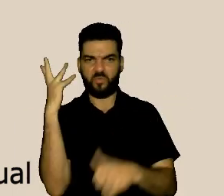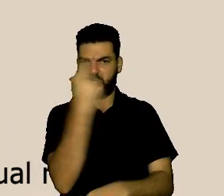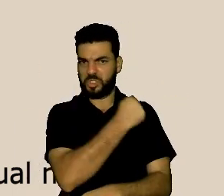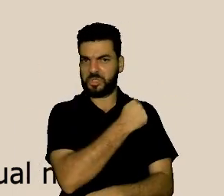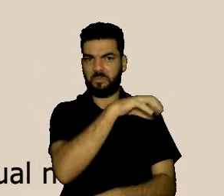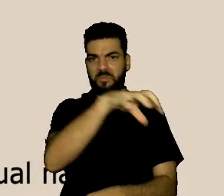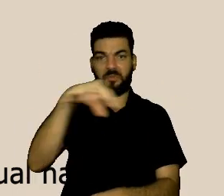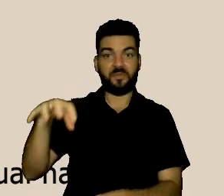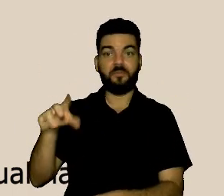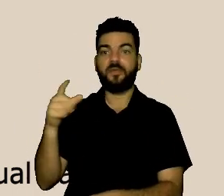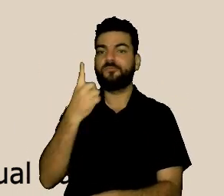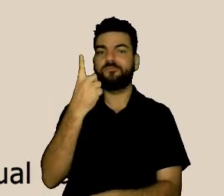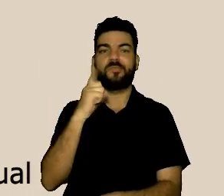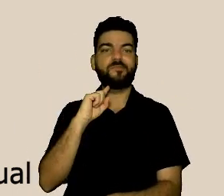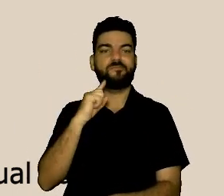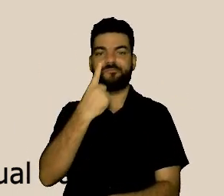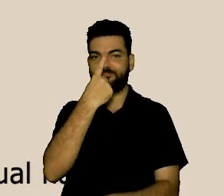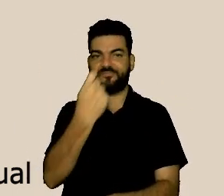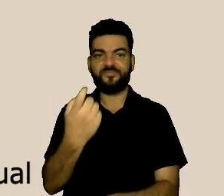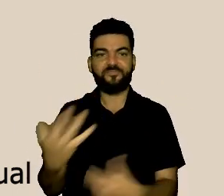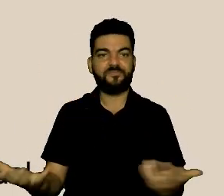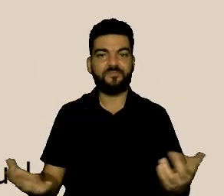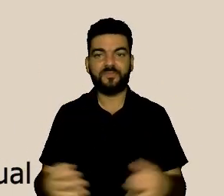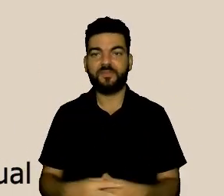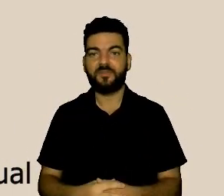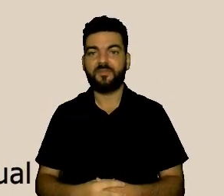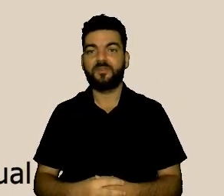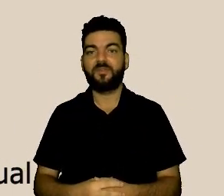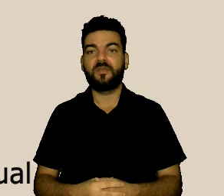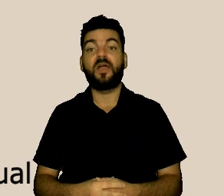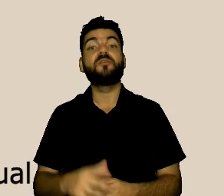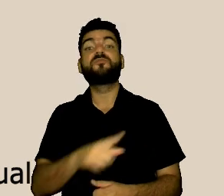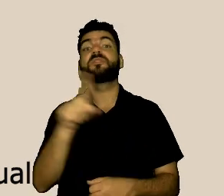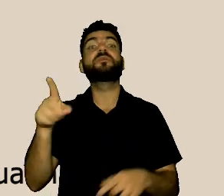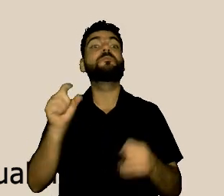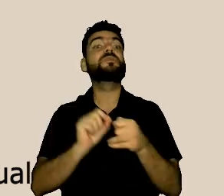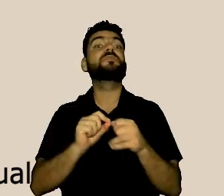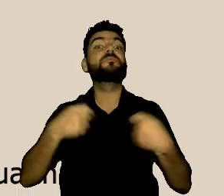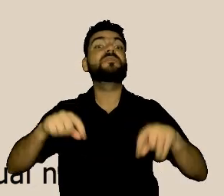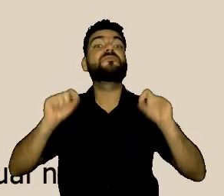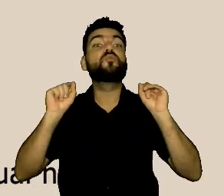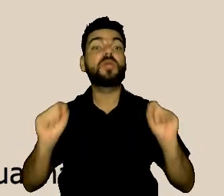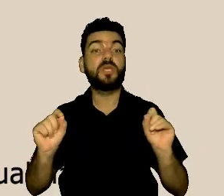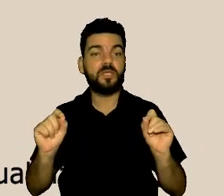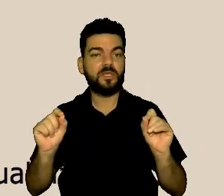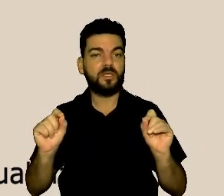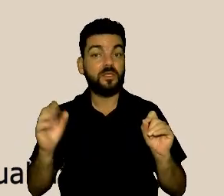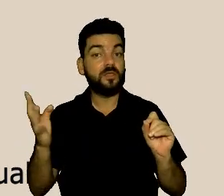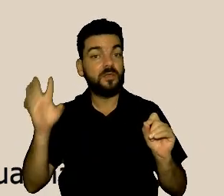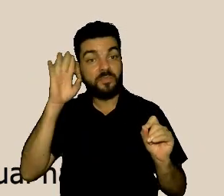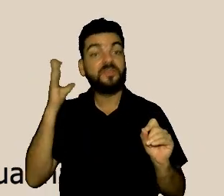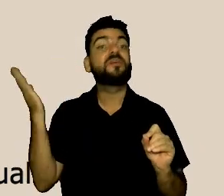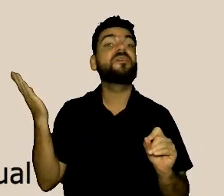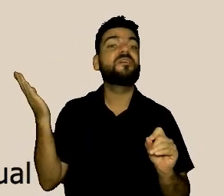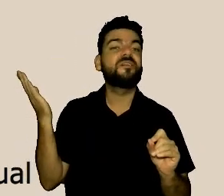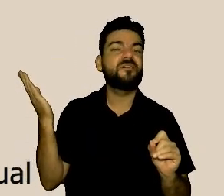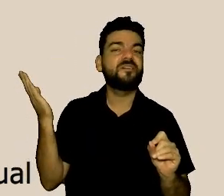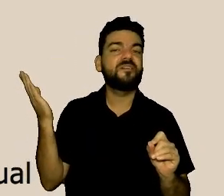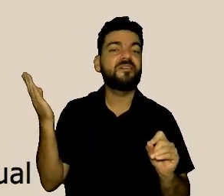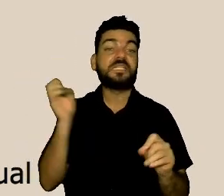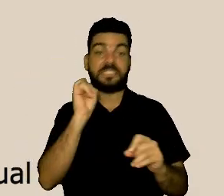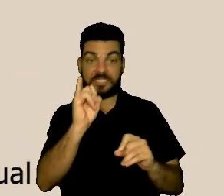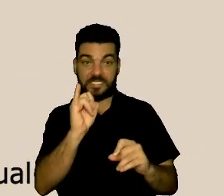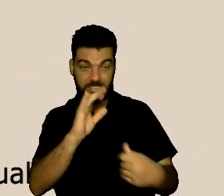toda nossa equipe se pergunta após esse acolhimento inicial é temos uma reclamação ou temos uma